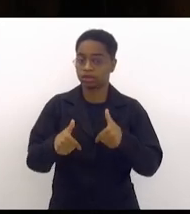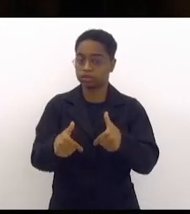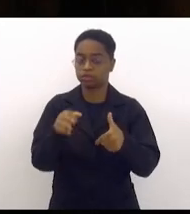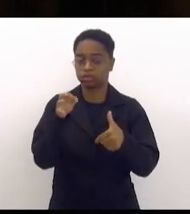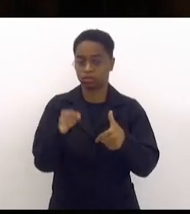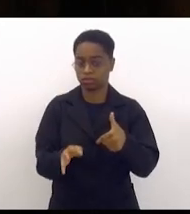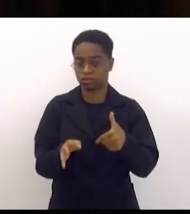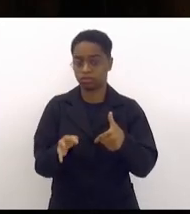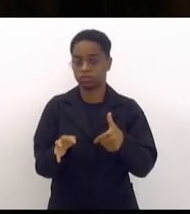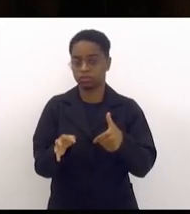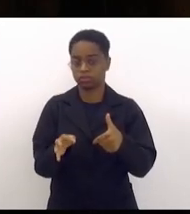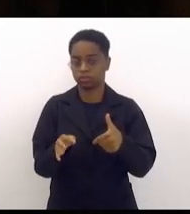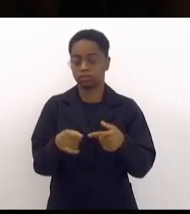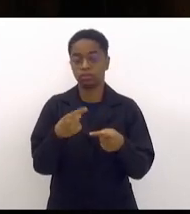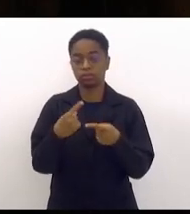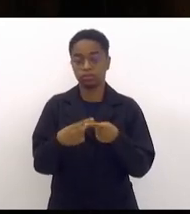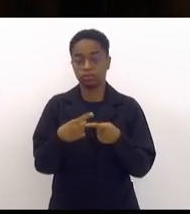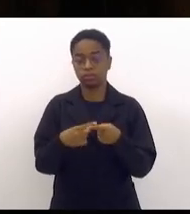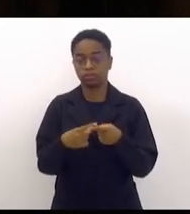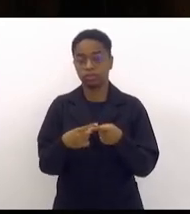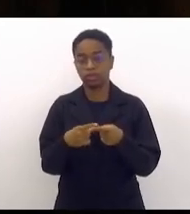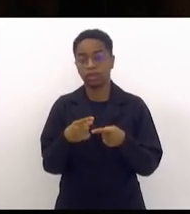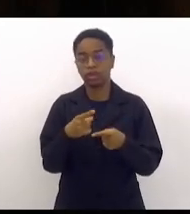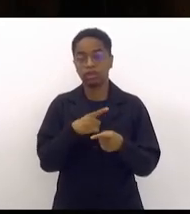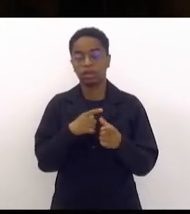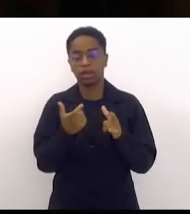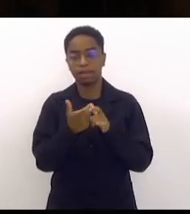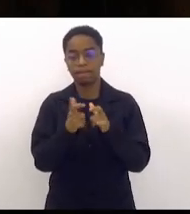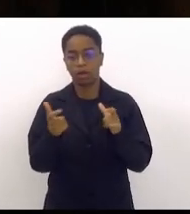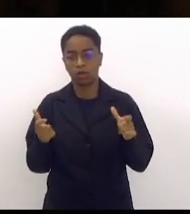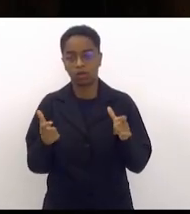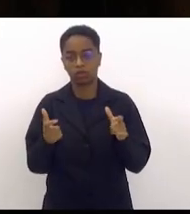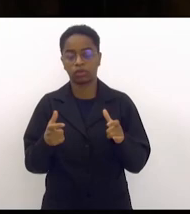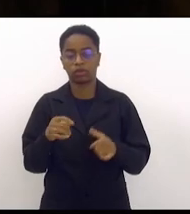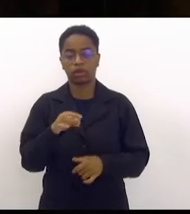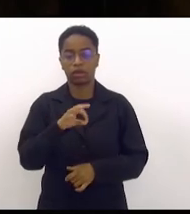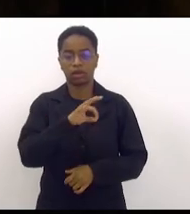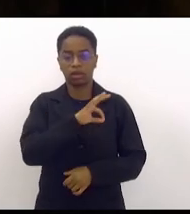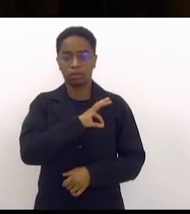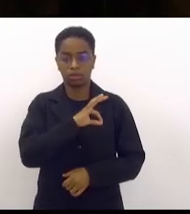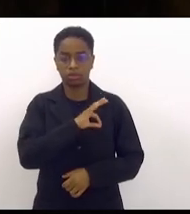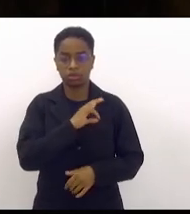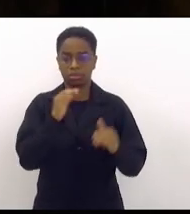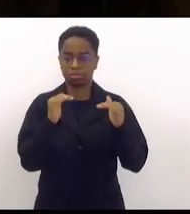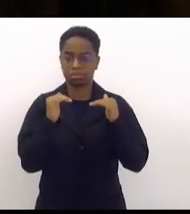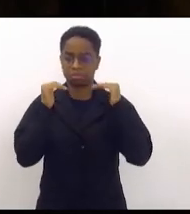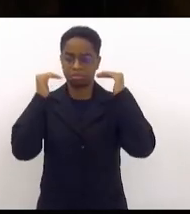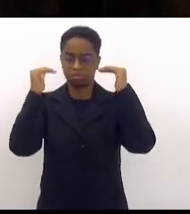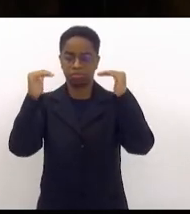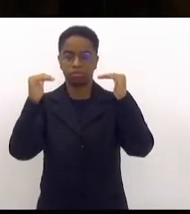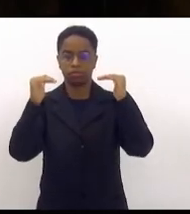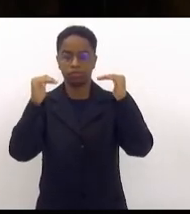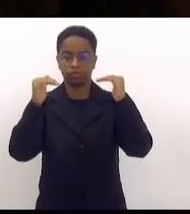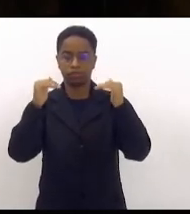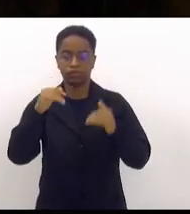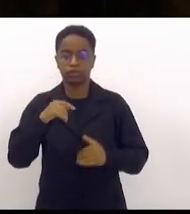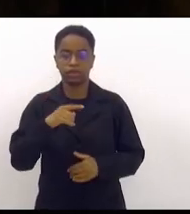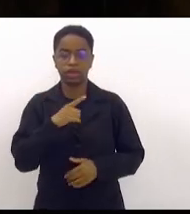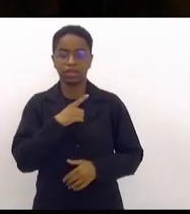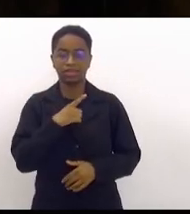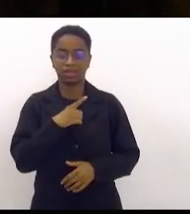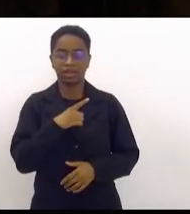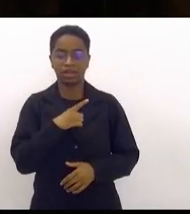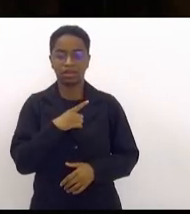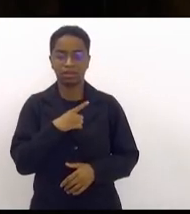nós temos na sua maioria policiais honrados nós temos na